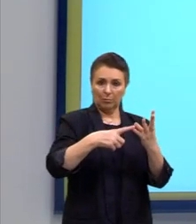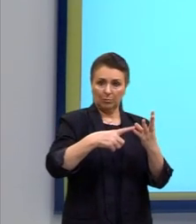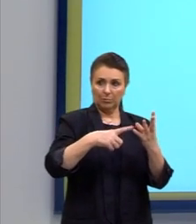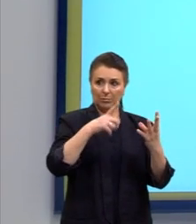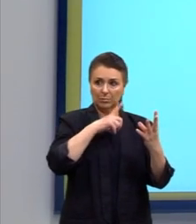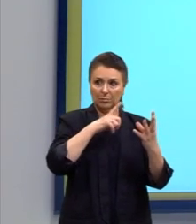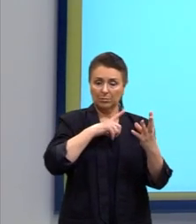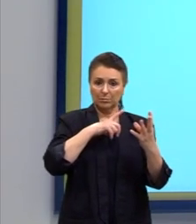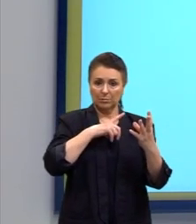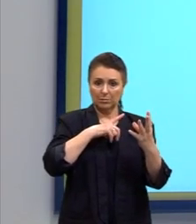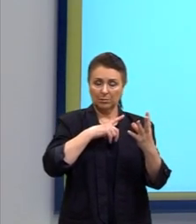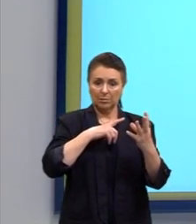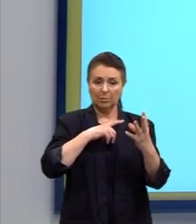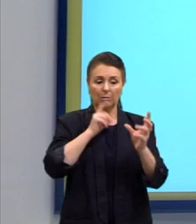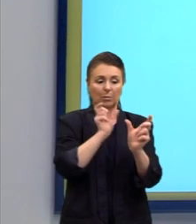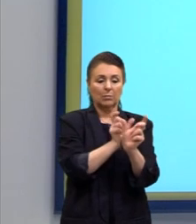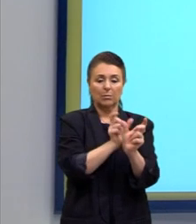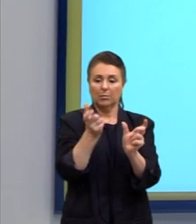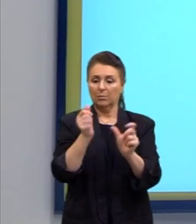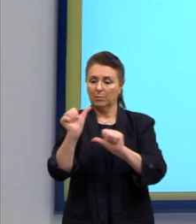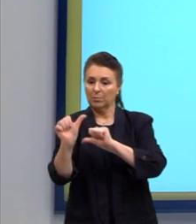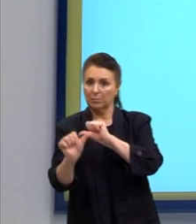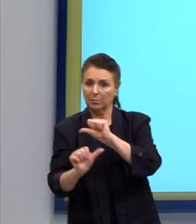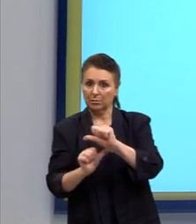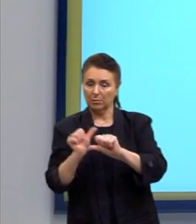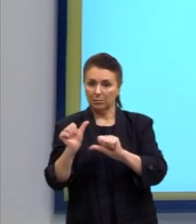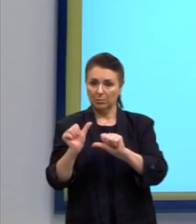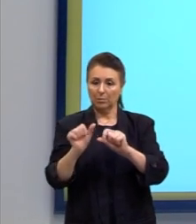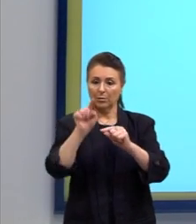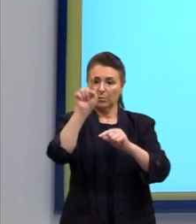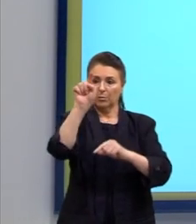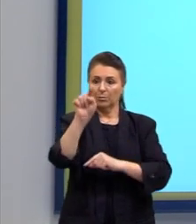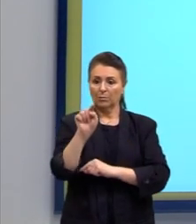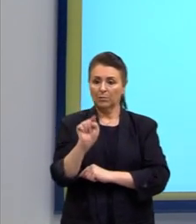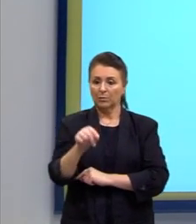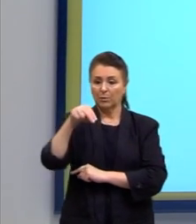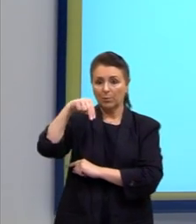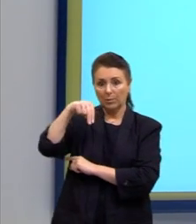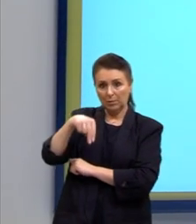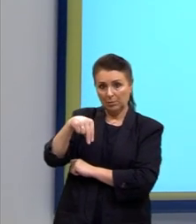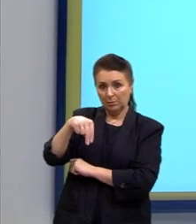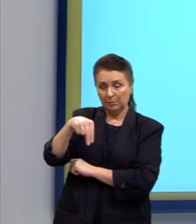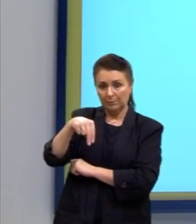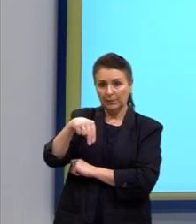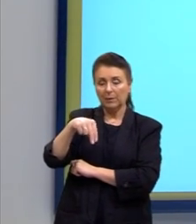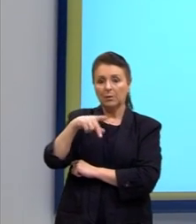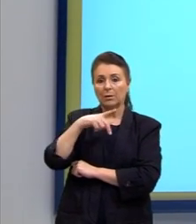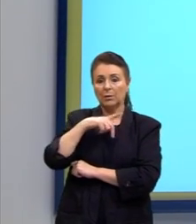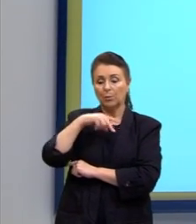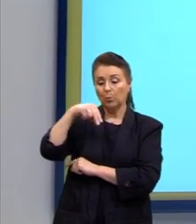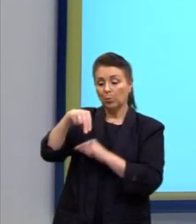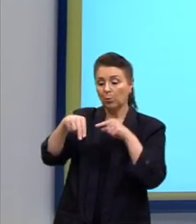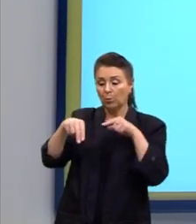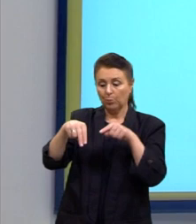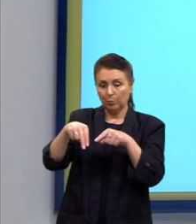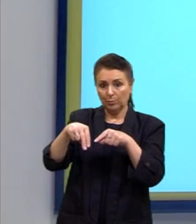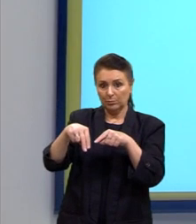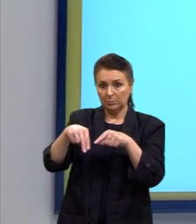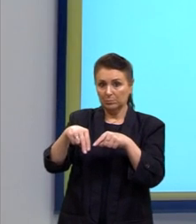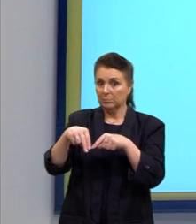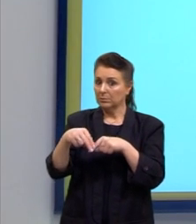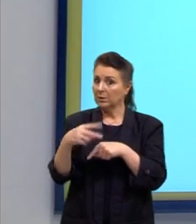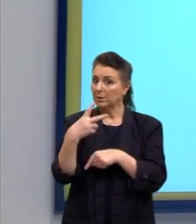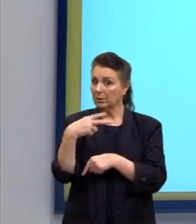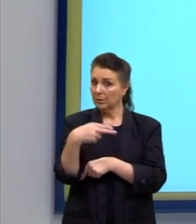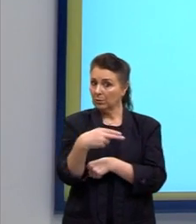trabalhar com a permutação, então, o fatorial de N. E aí, nós teríamos que o N é igual a quatro.